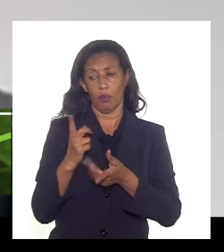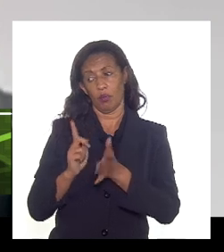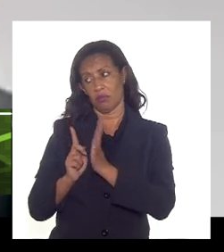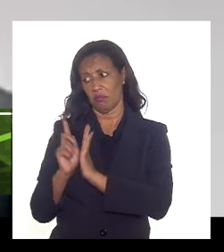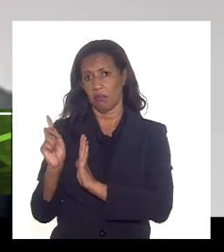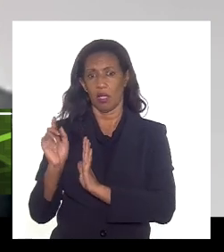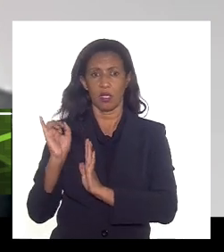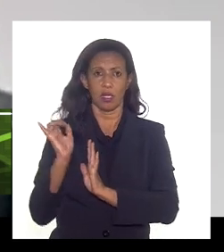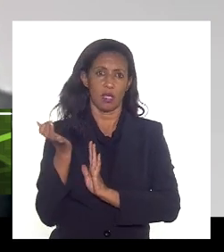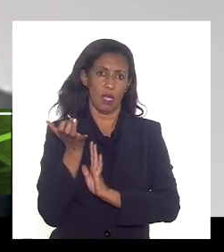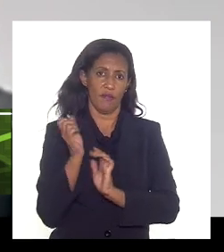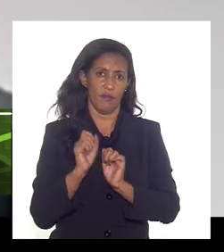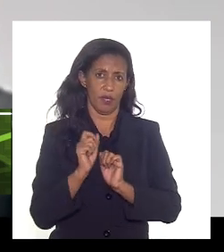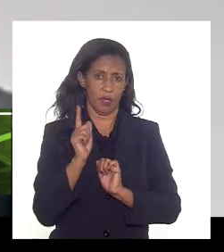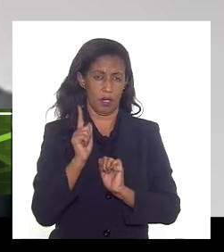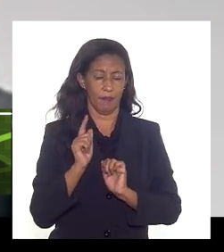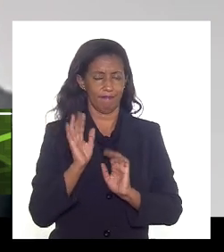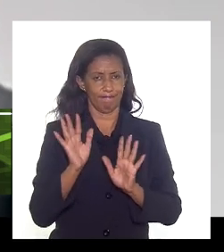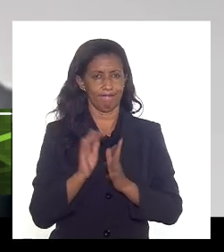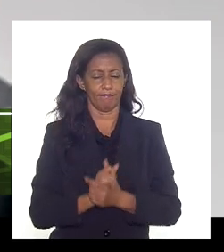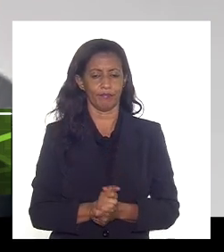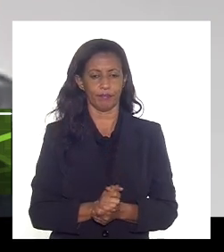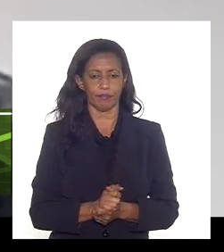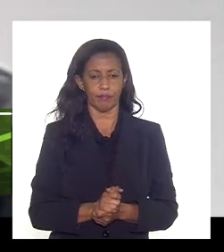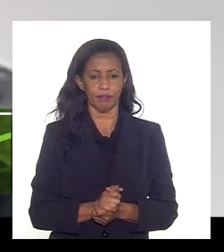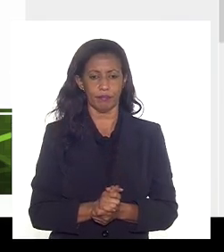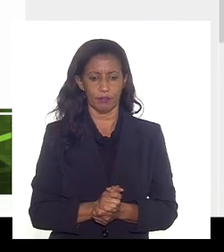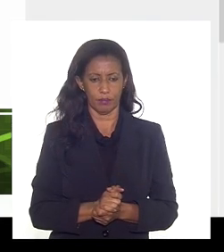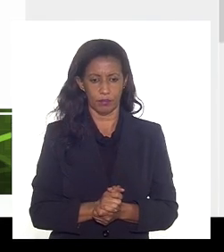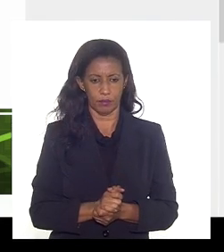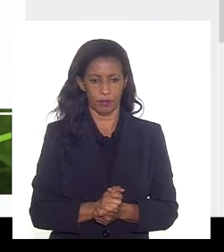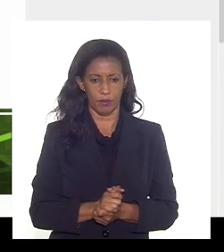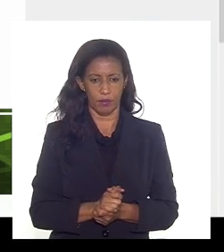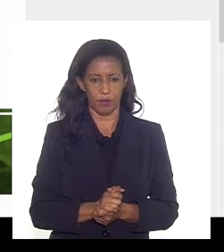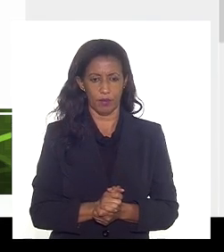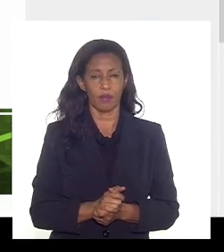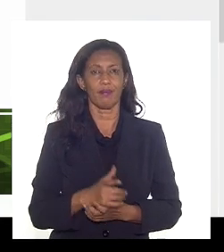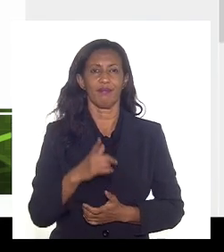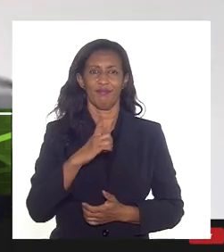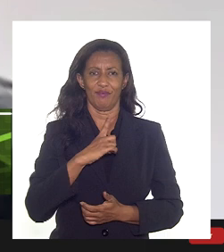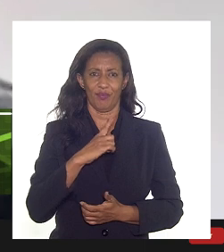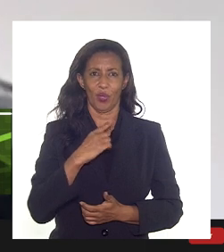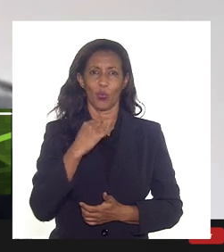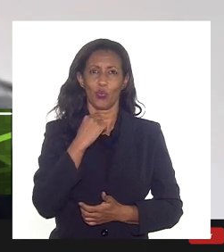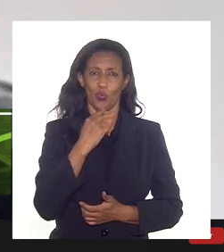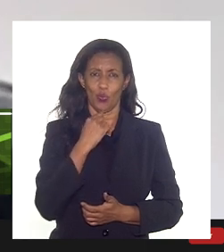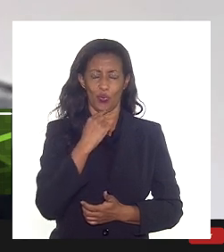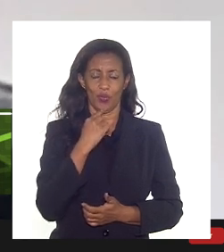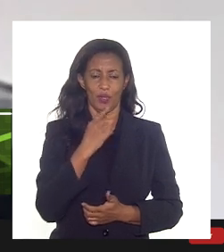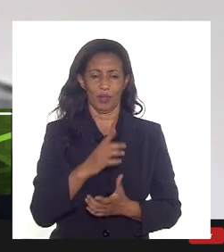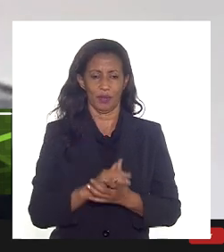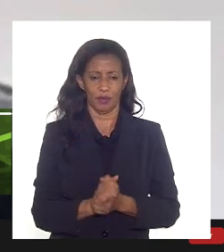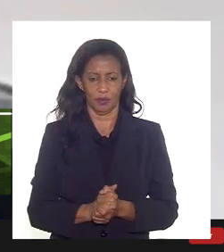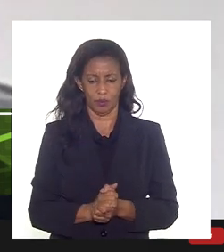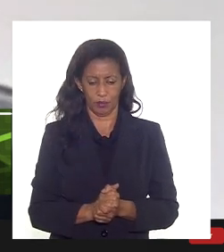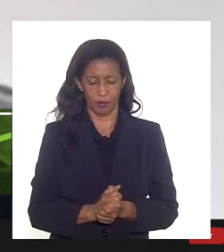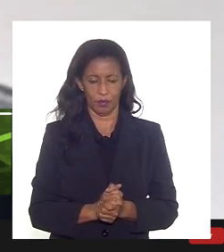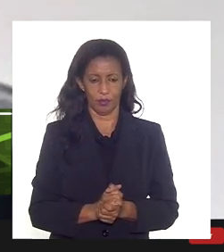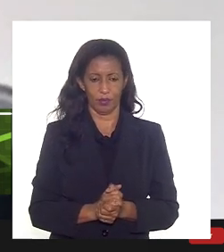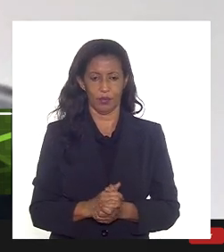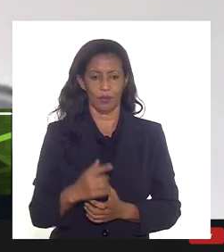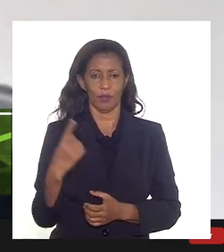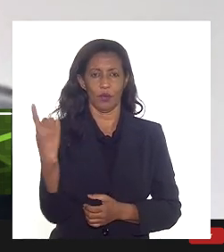em relação às apresentações eu tinha algumas dúvidas uma em relação a